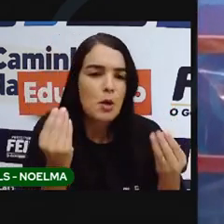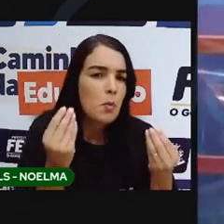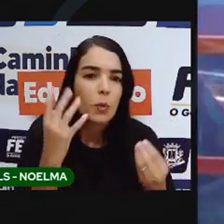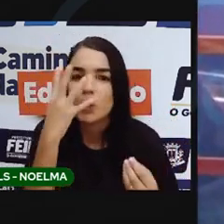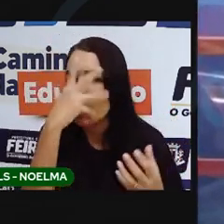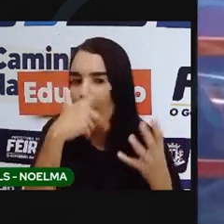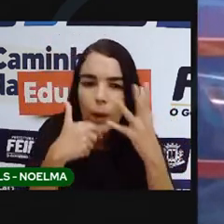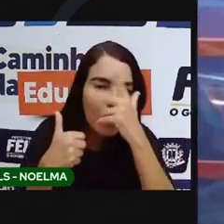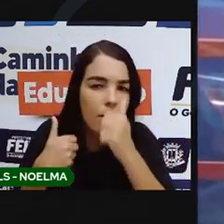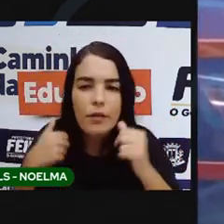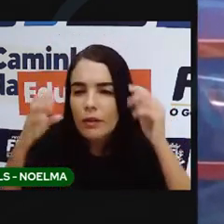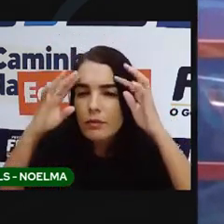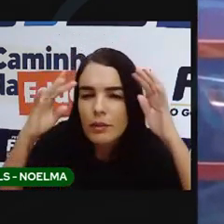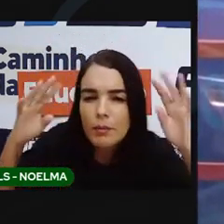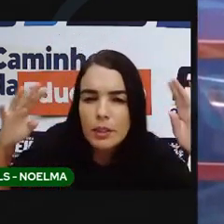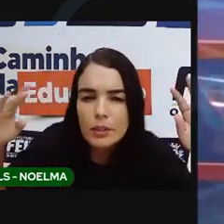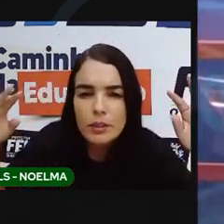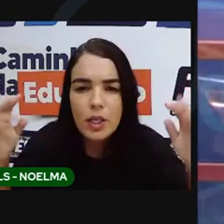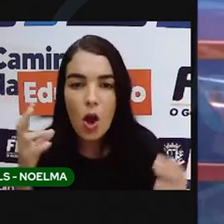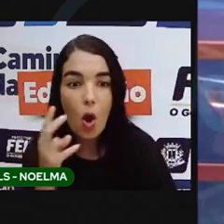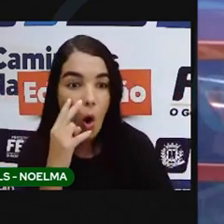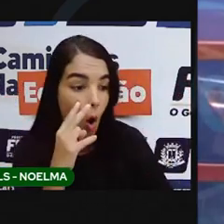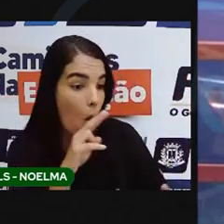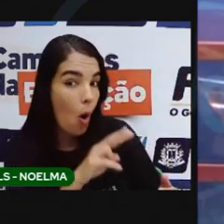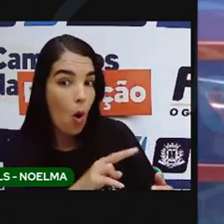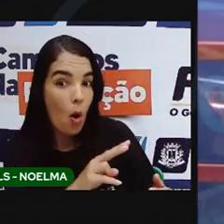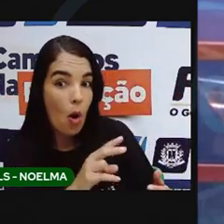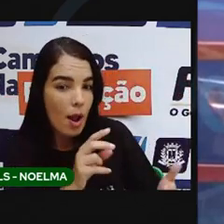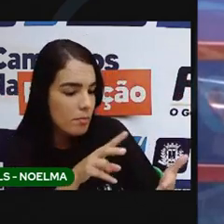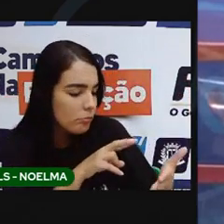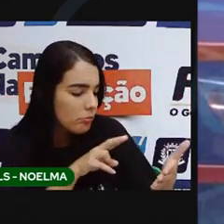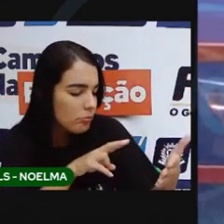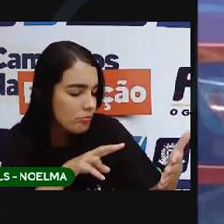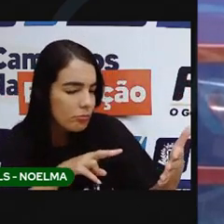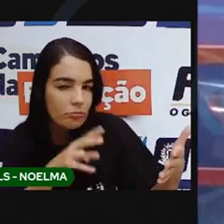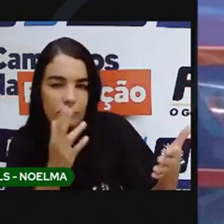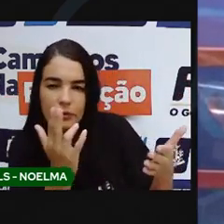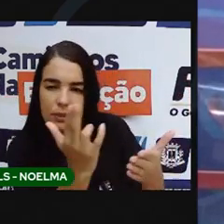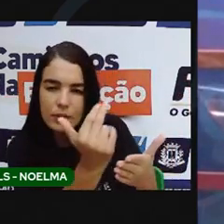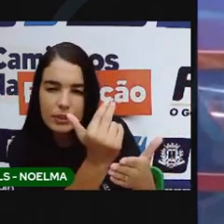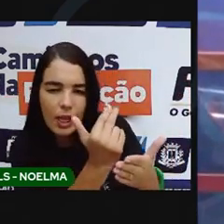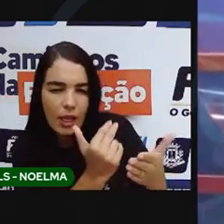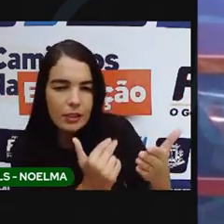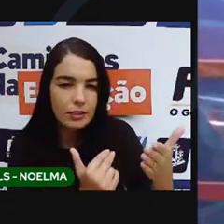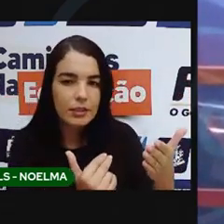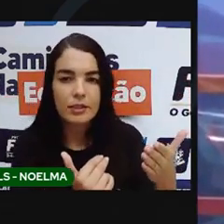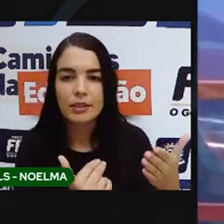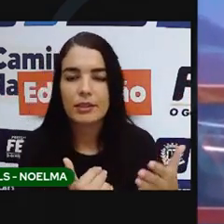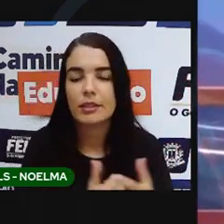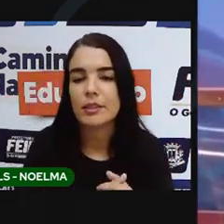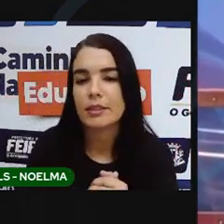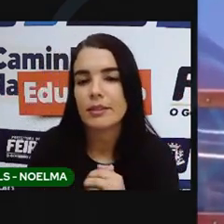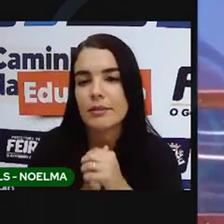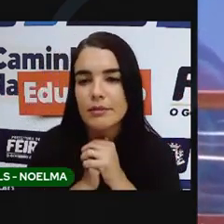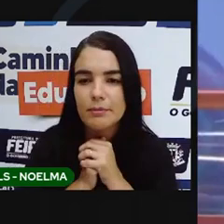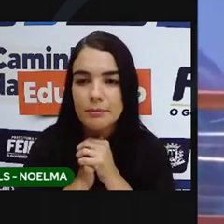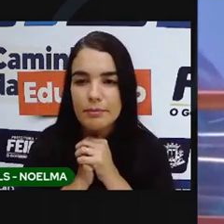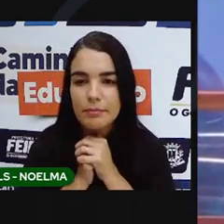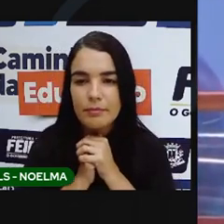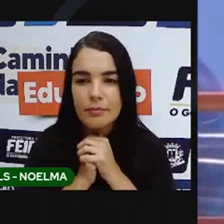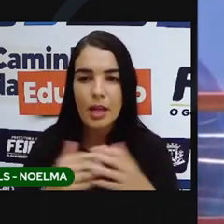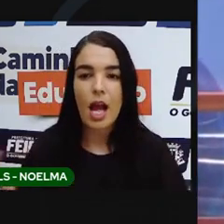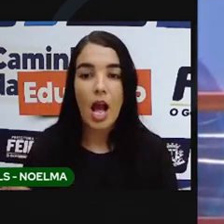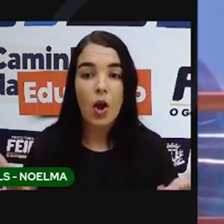imaginando. Eu fico imaginando. Olha só como que devia ser o Brasil na época do descobrimento, por exemplo. Uau. Nossa, imagina